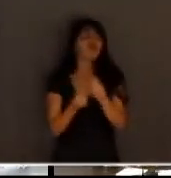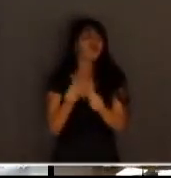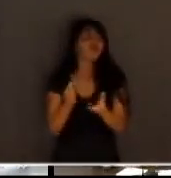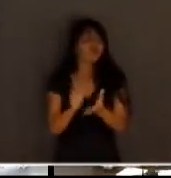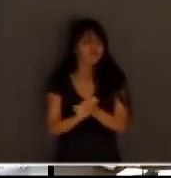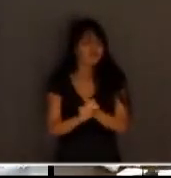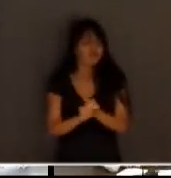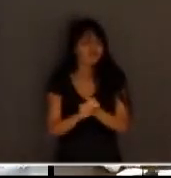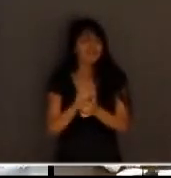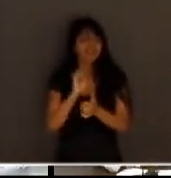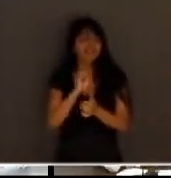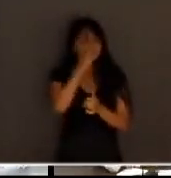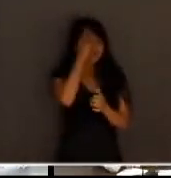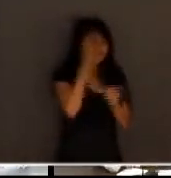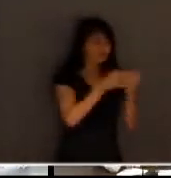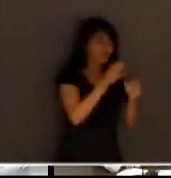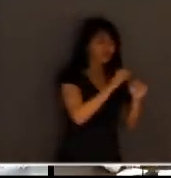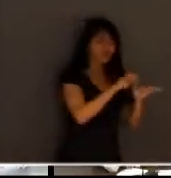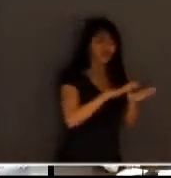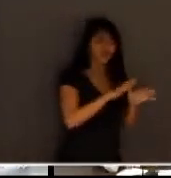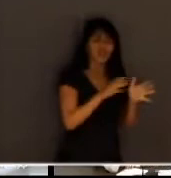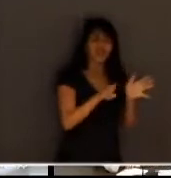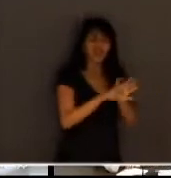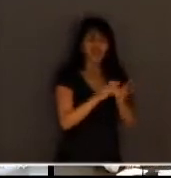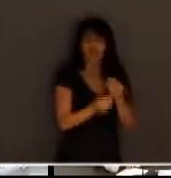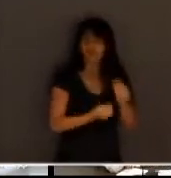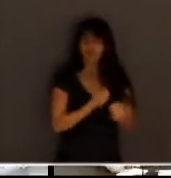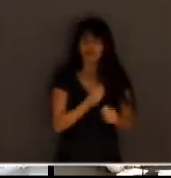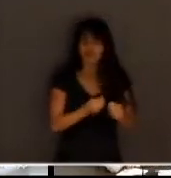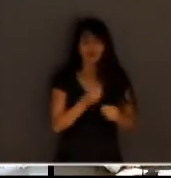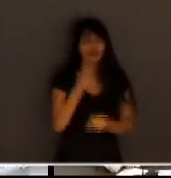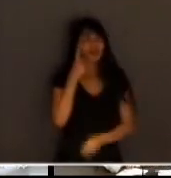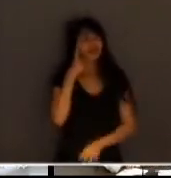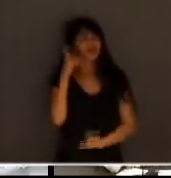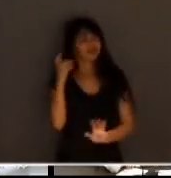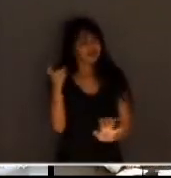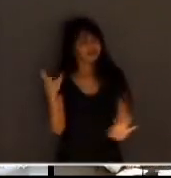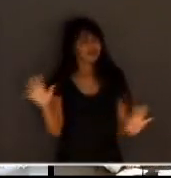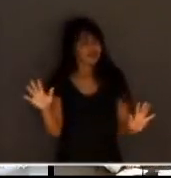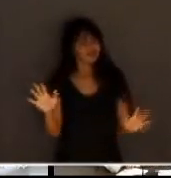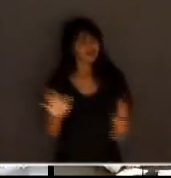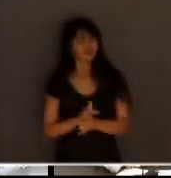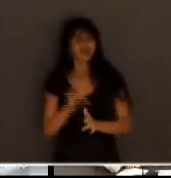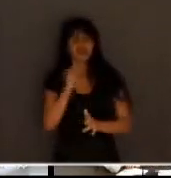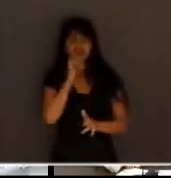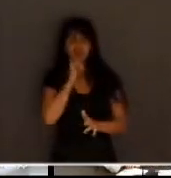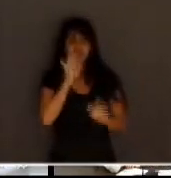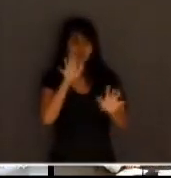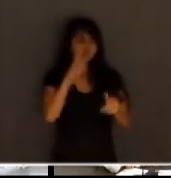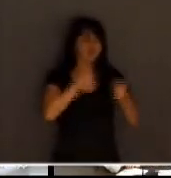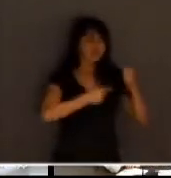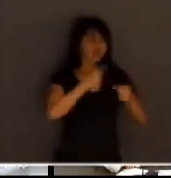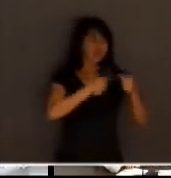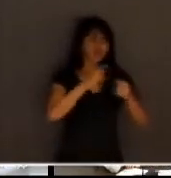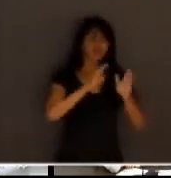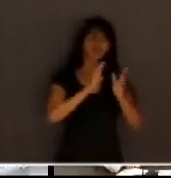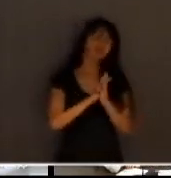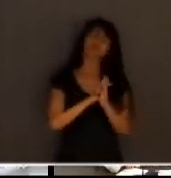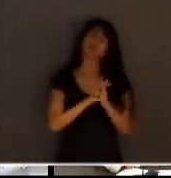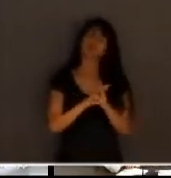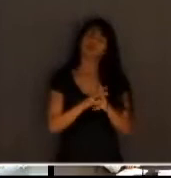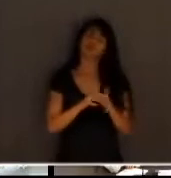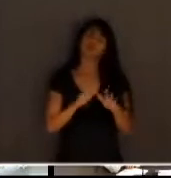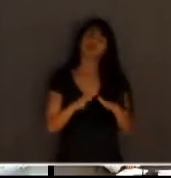ali. Veja só que interessante. Aqui nós temos uma circunstrição chamada Águas Claras. Fica 15